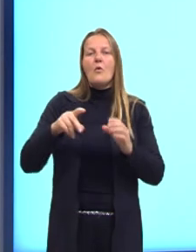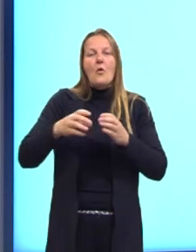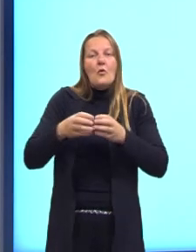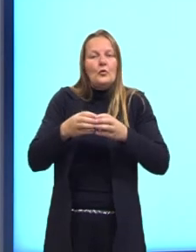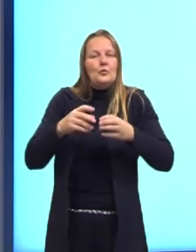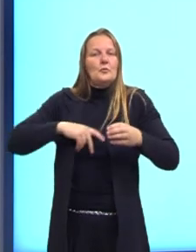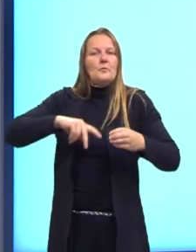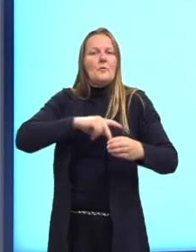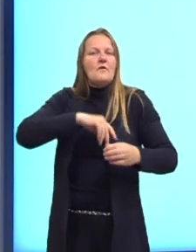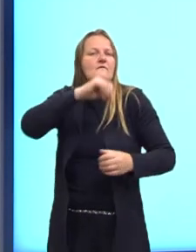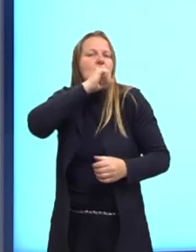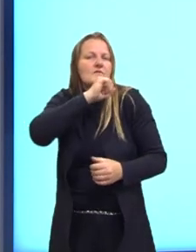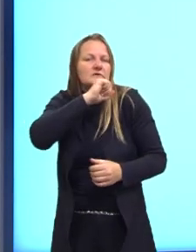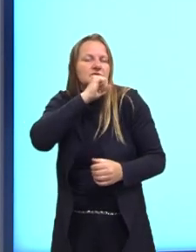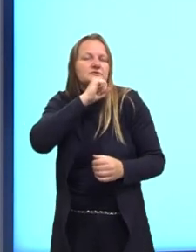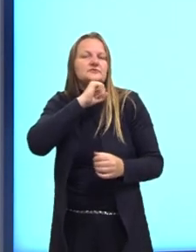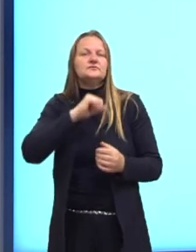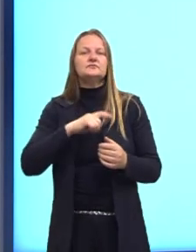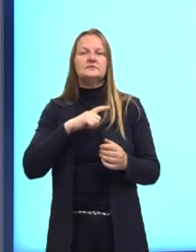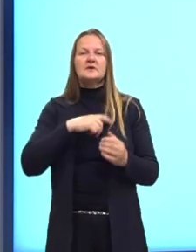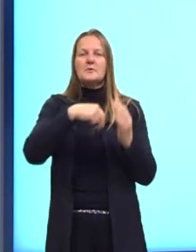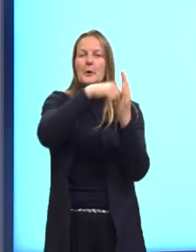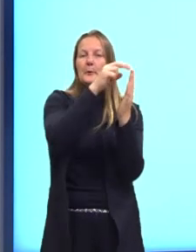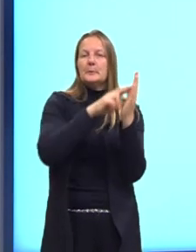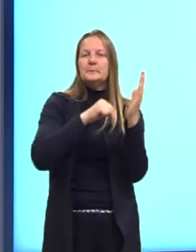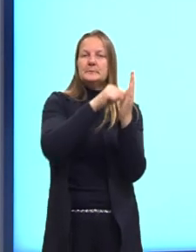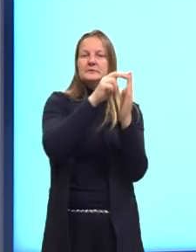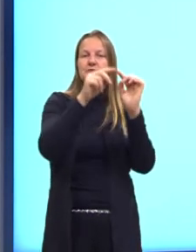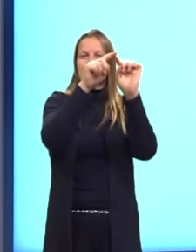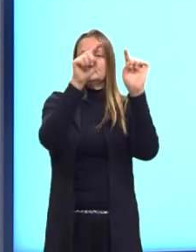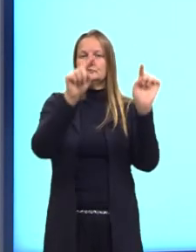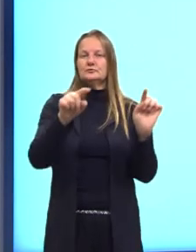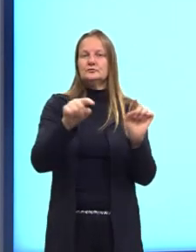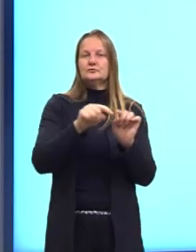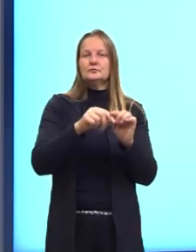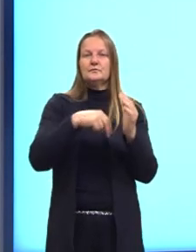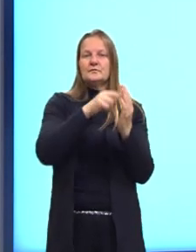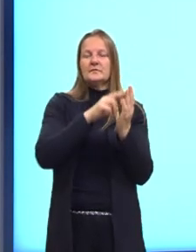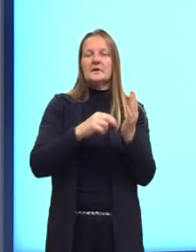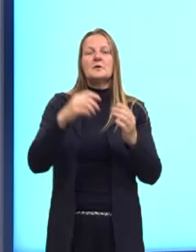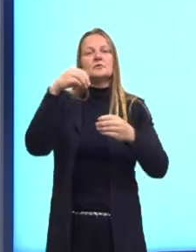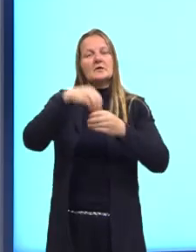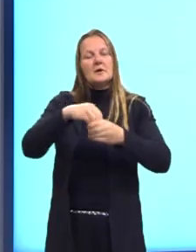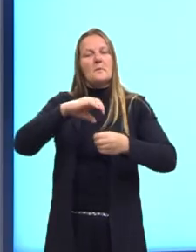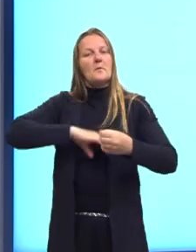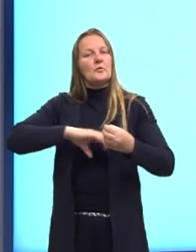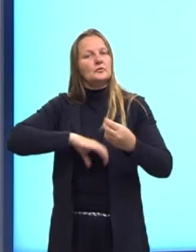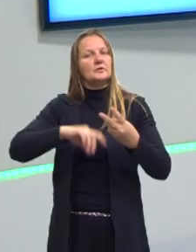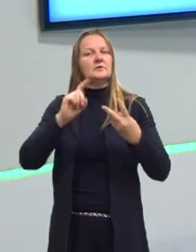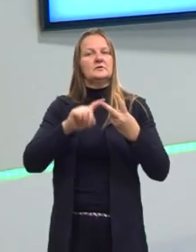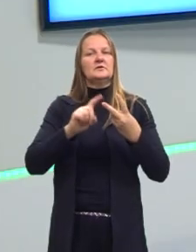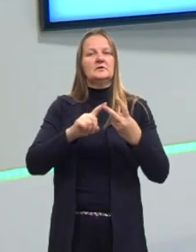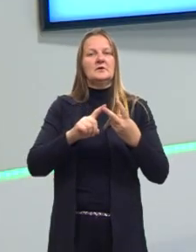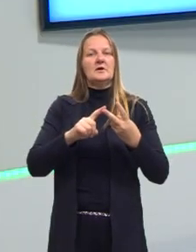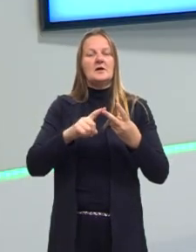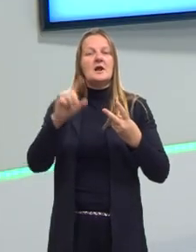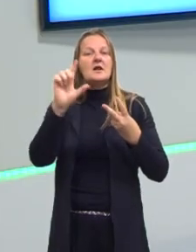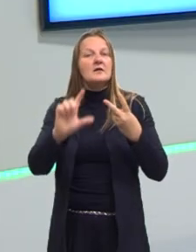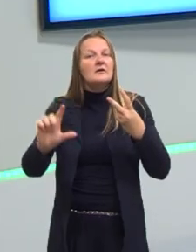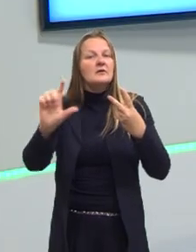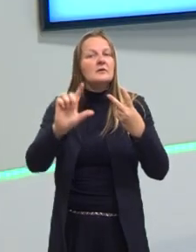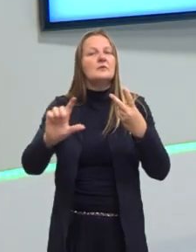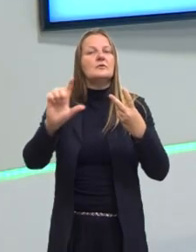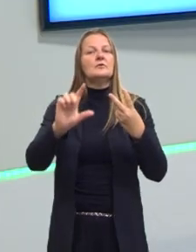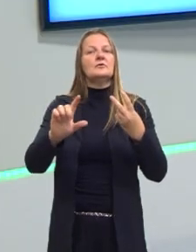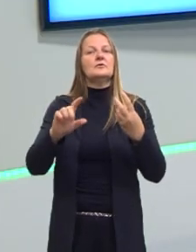épocas mais antigas. Lembrando aqui que esses quadros podem aparecer em questões de língua portuguesa, de literatura,